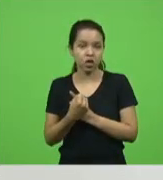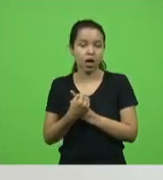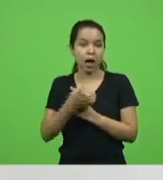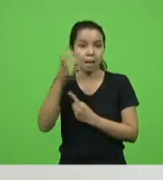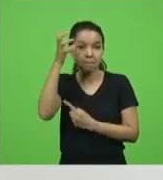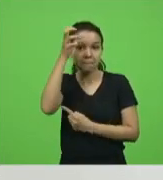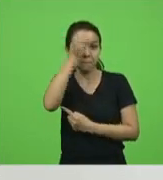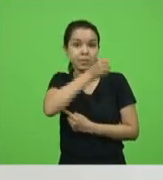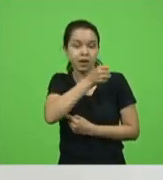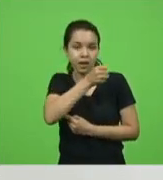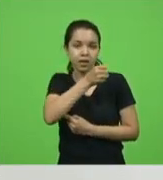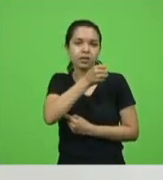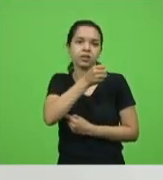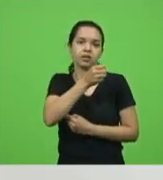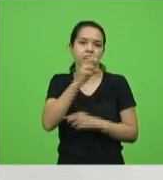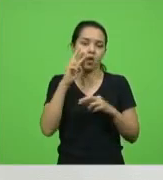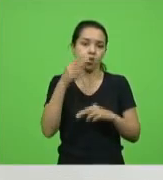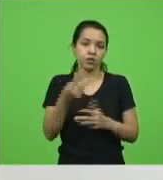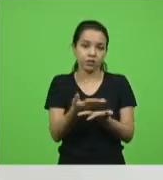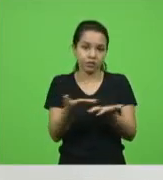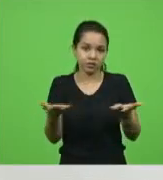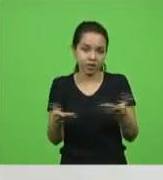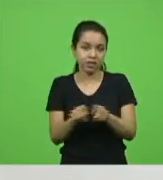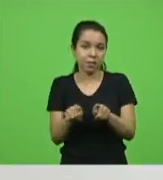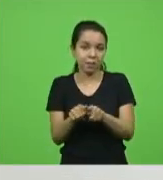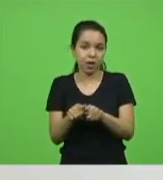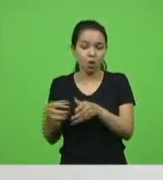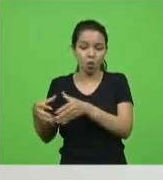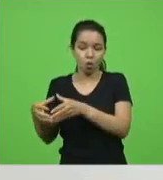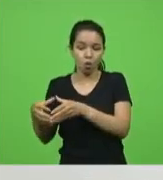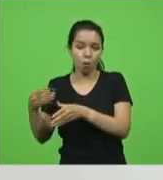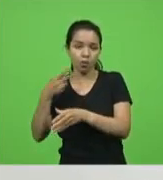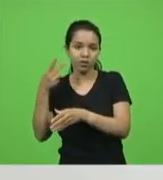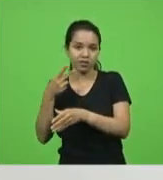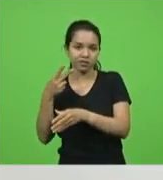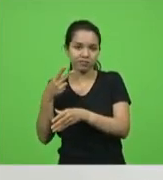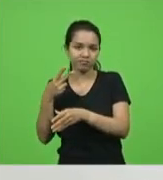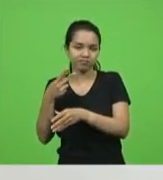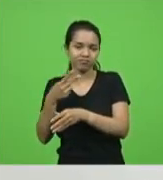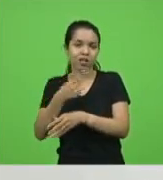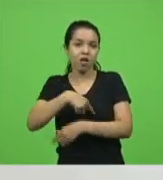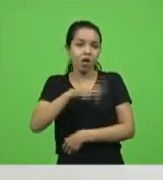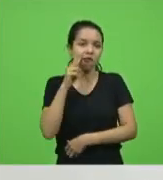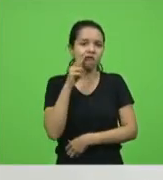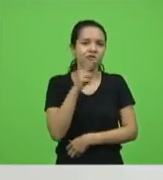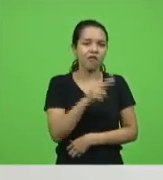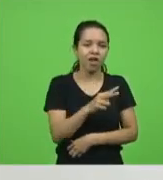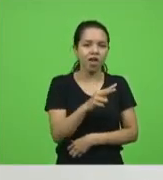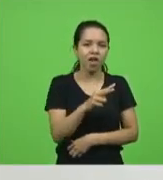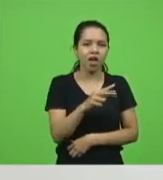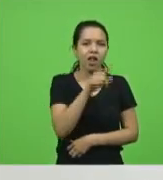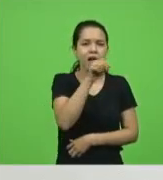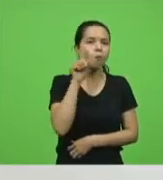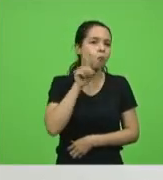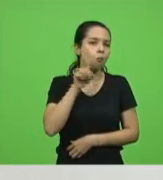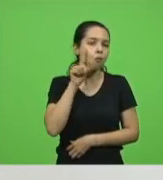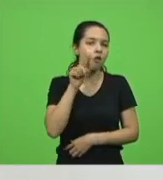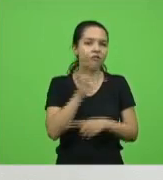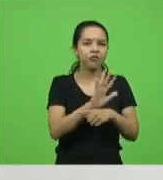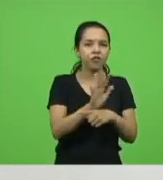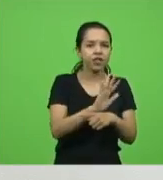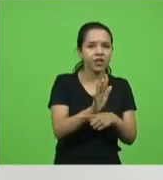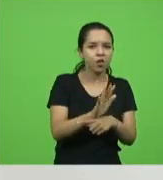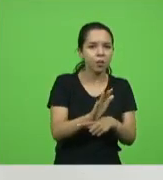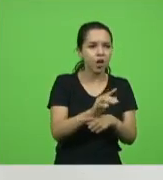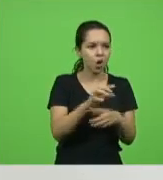aprenda a reconhecer vocês. A gente vê nos filmes americanos como que o cara da reserva ali, veterano, é tão respeitado, tão